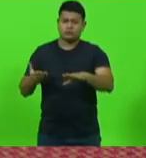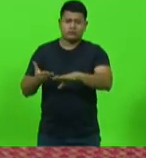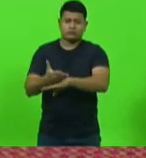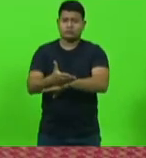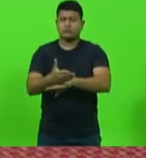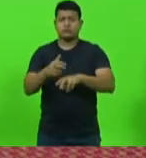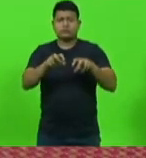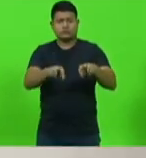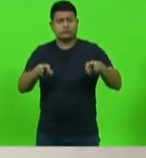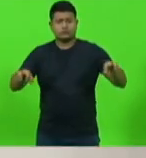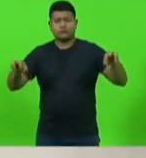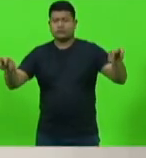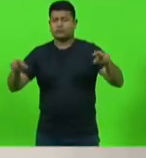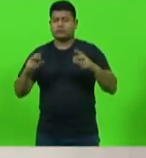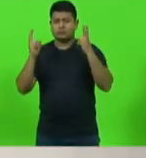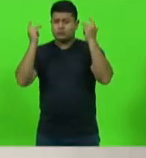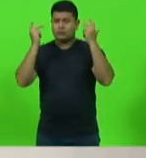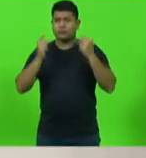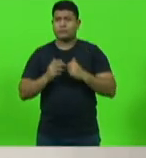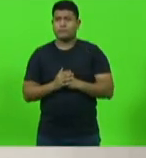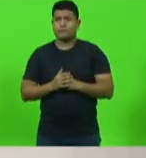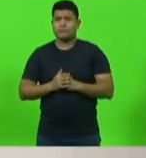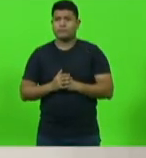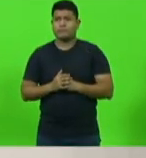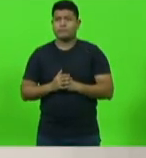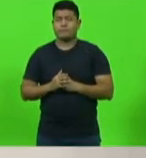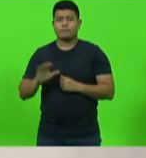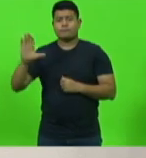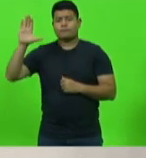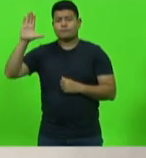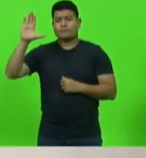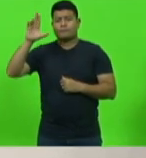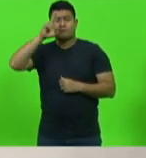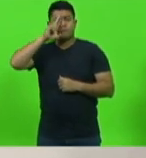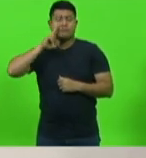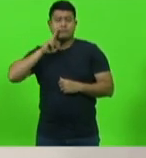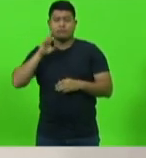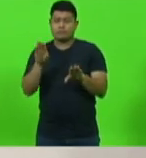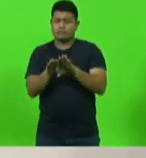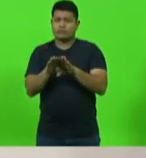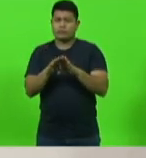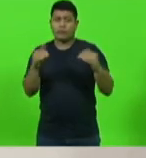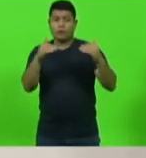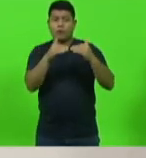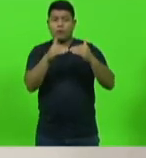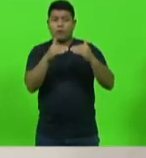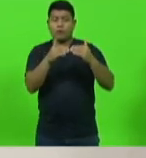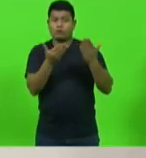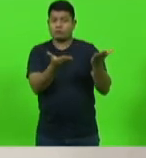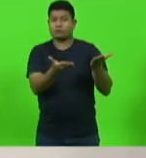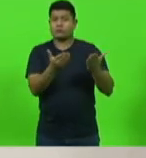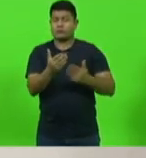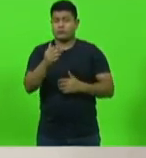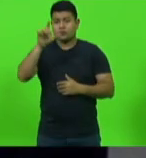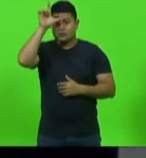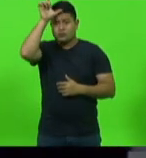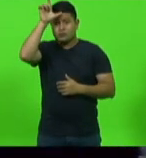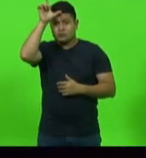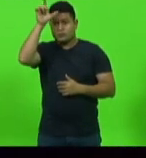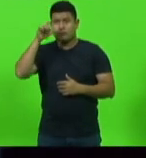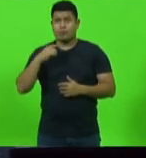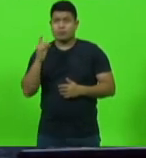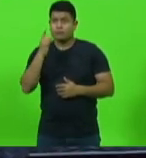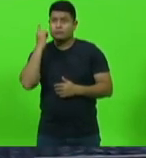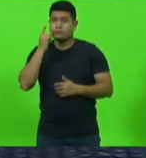Sr. Presidente. Pois não, deputado Ivan. Também vou seguir o mesmo, deputado Ivan Ates, vou seguir o mesmo raciocínio, deputado